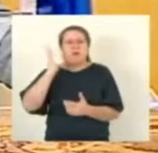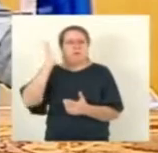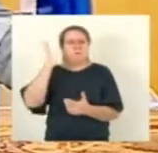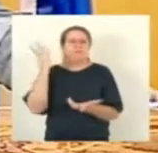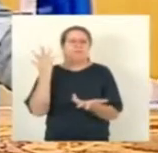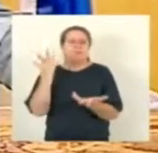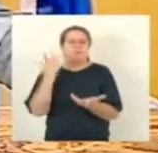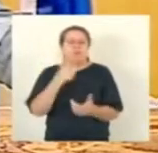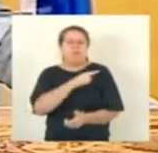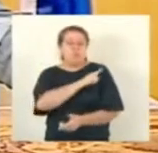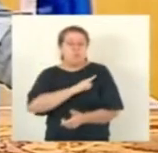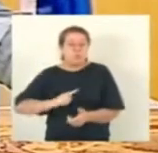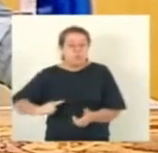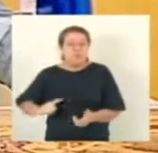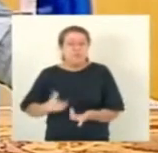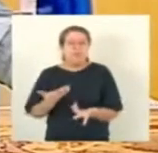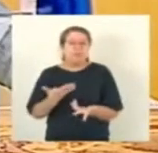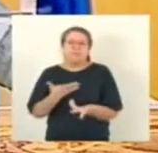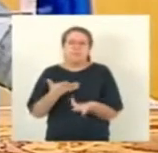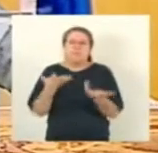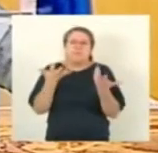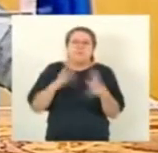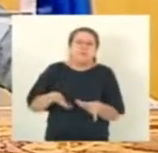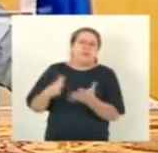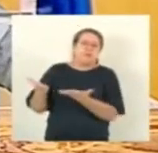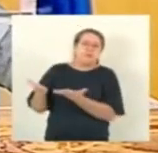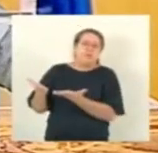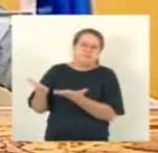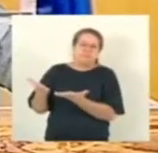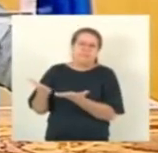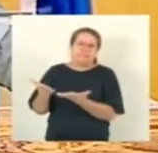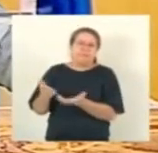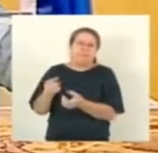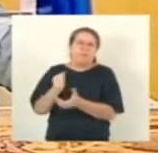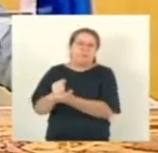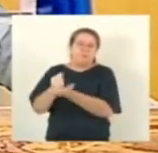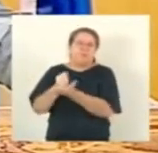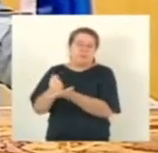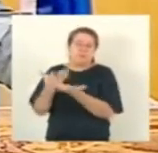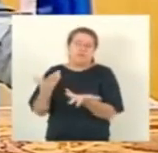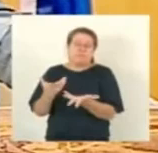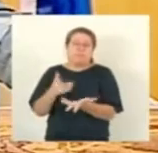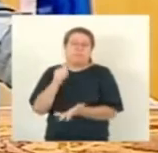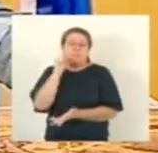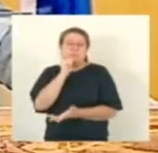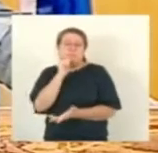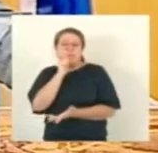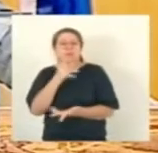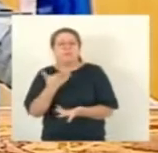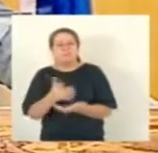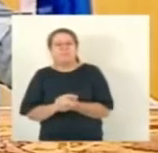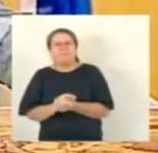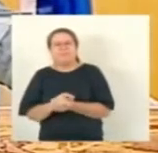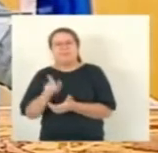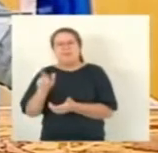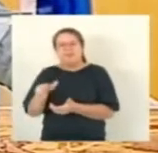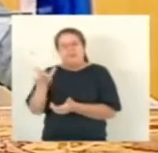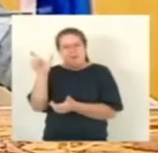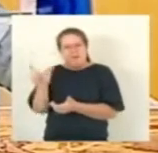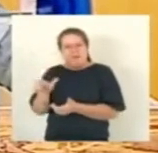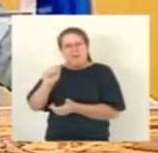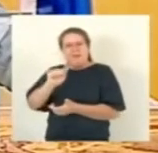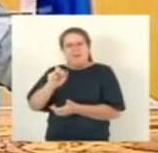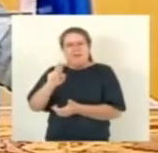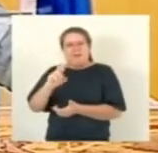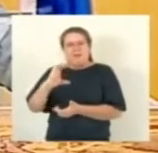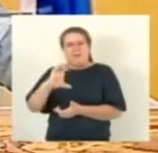precisa de ter o tratamento ininterrupto. Já tem algumas semanas que a Arceliza Eugênia Batista